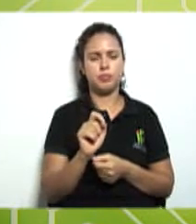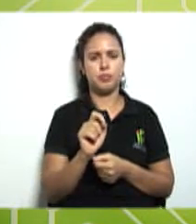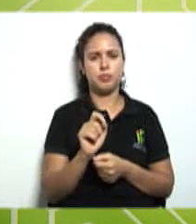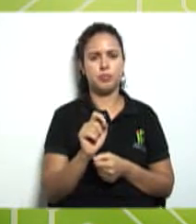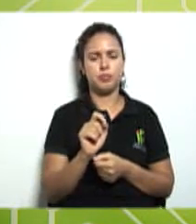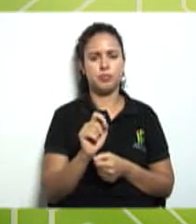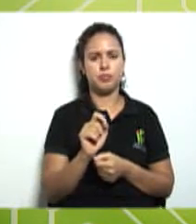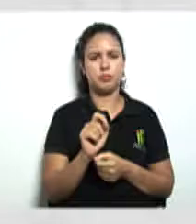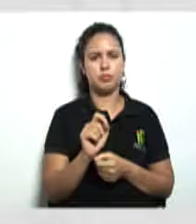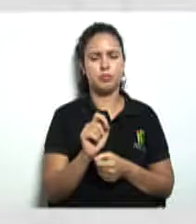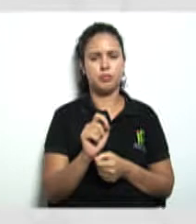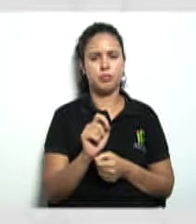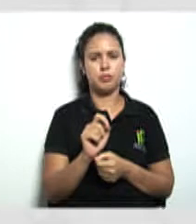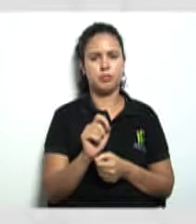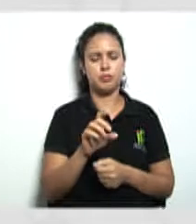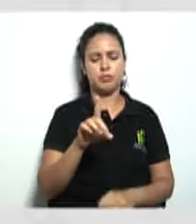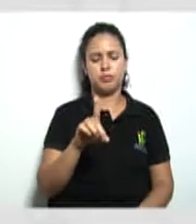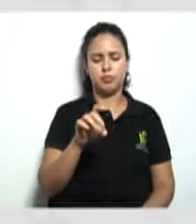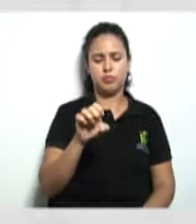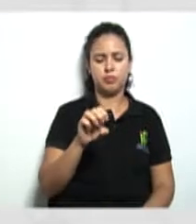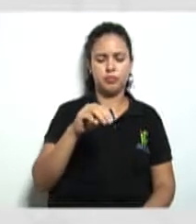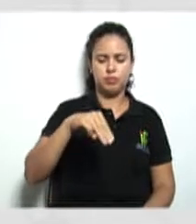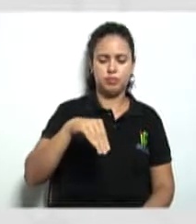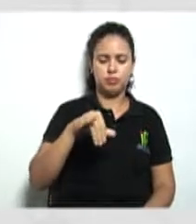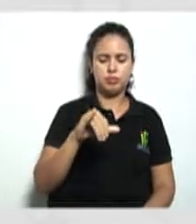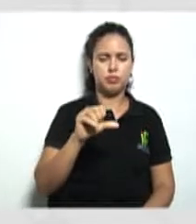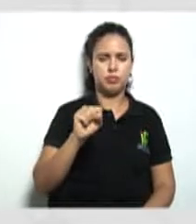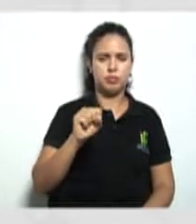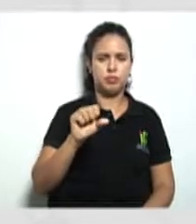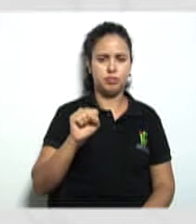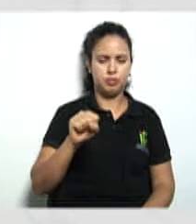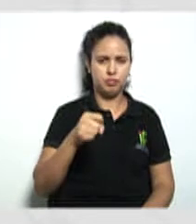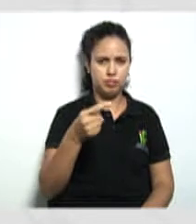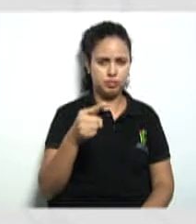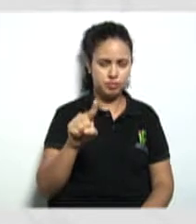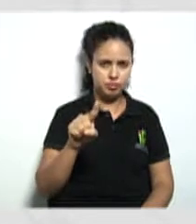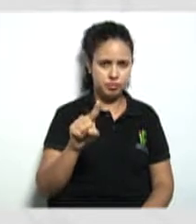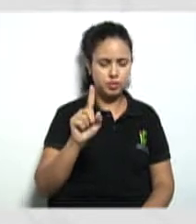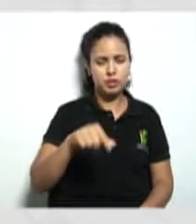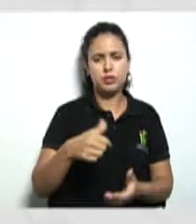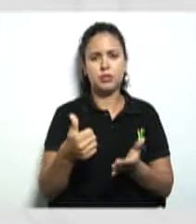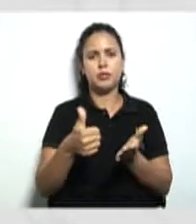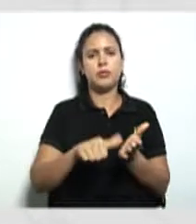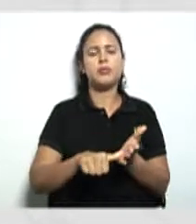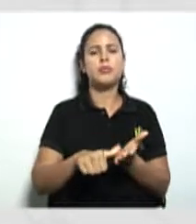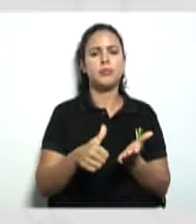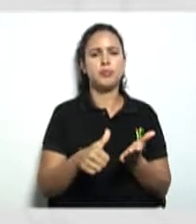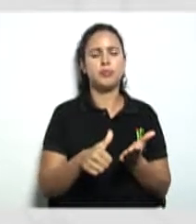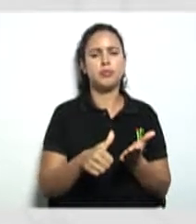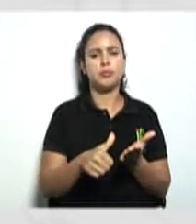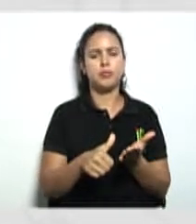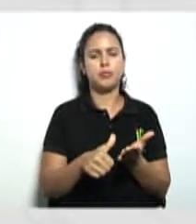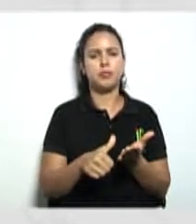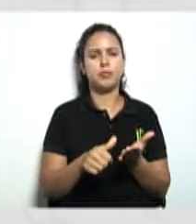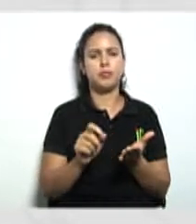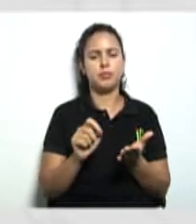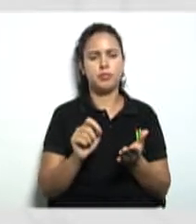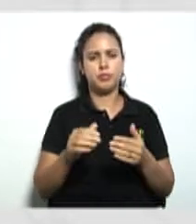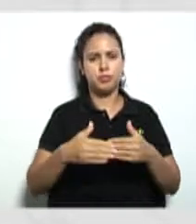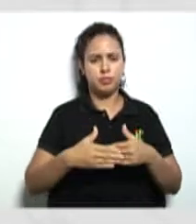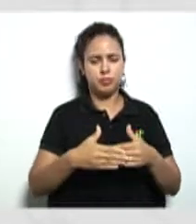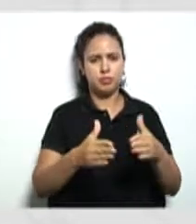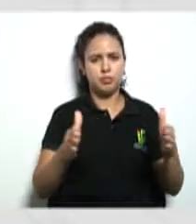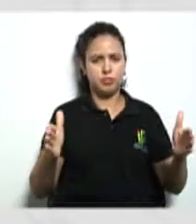é essa demissão é demissão está relacionado ao que ao cooperado pelo princípio das portas